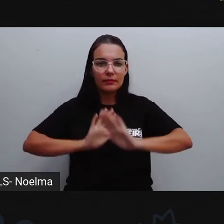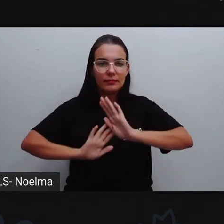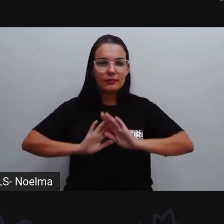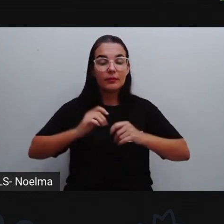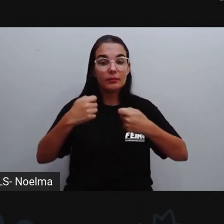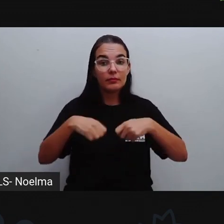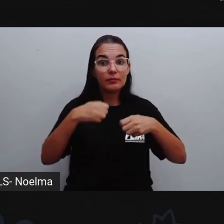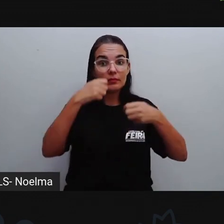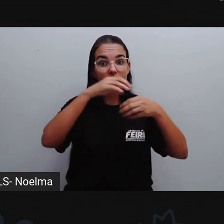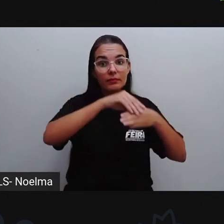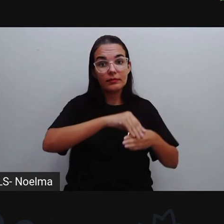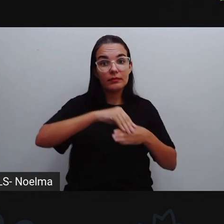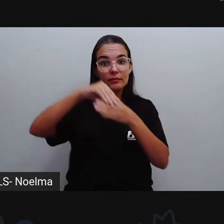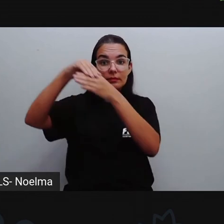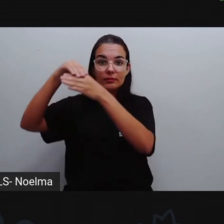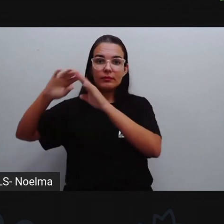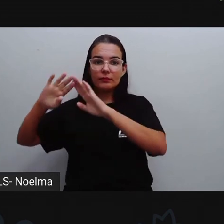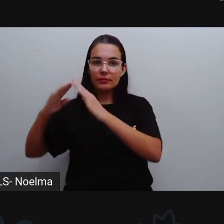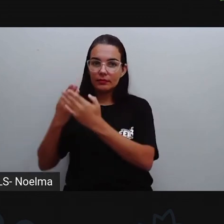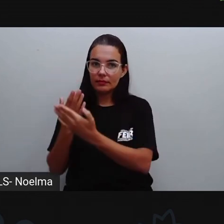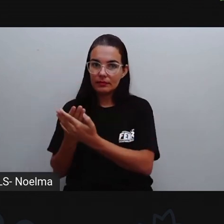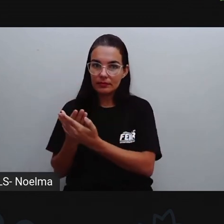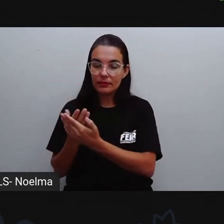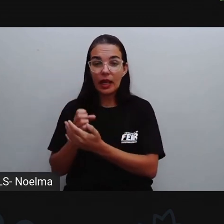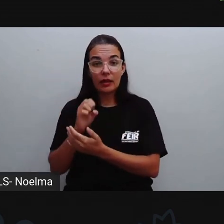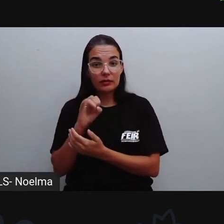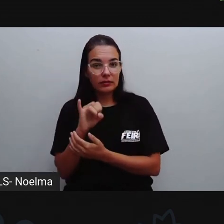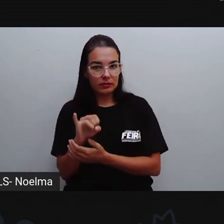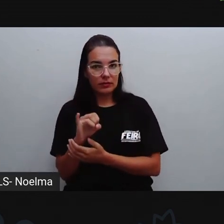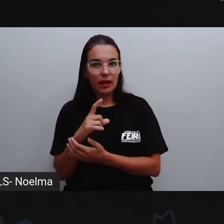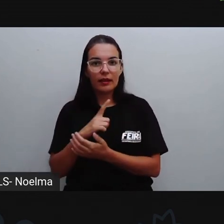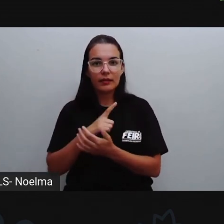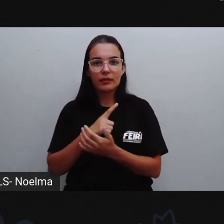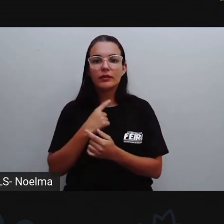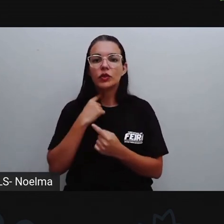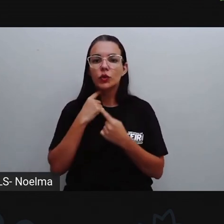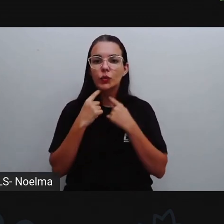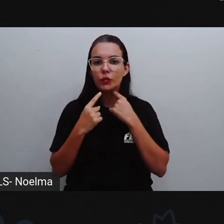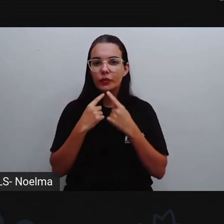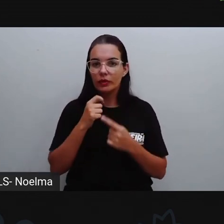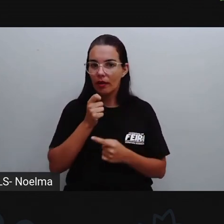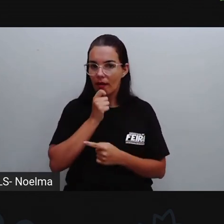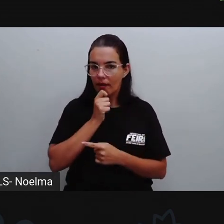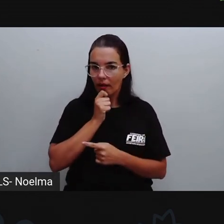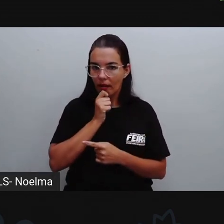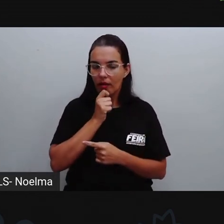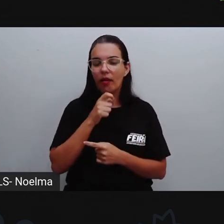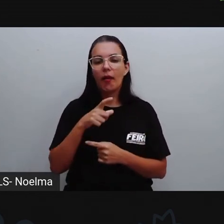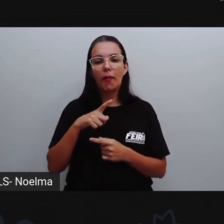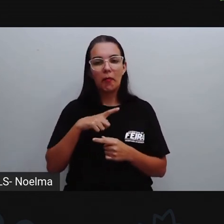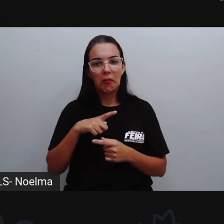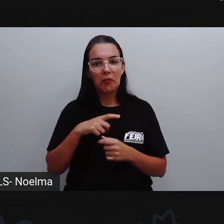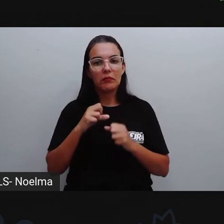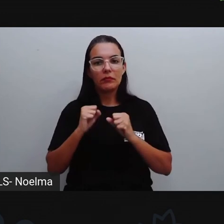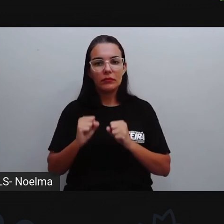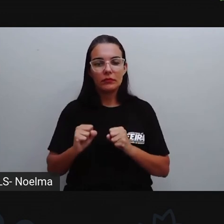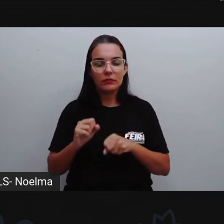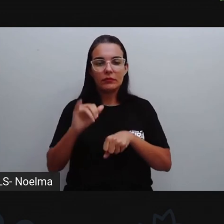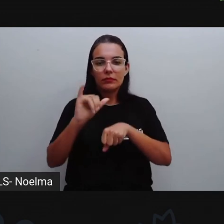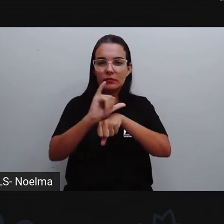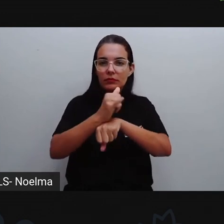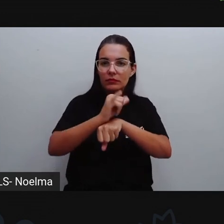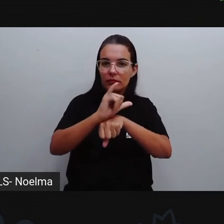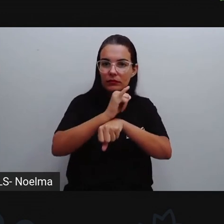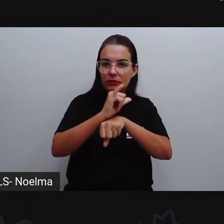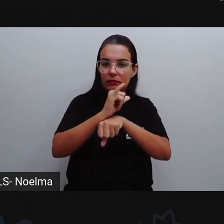que deverão ser devolvidas às escolas de vocês caso vocês tenham alguma dúvida queiram assistir novamente a esse vídeo